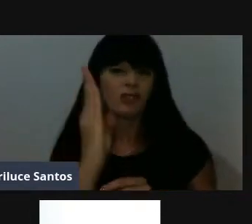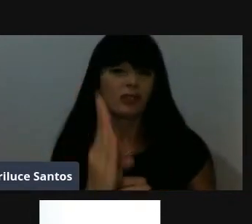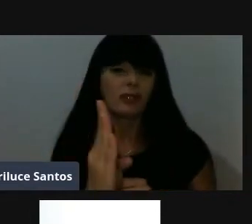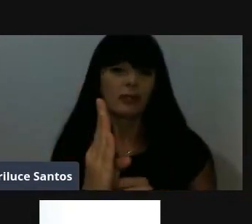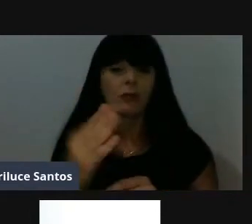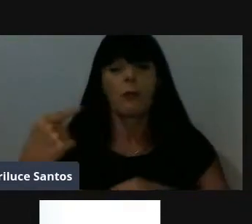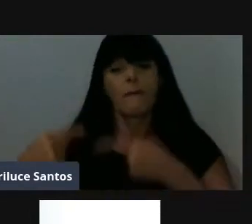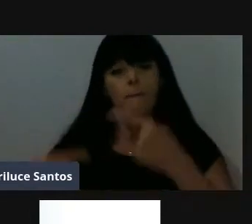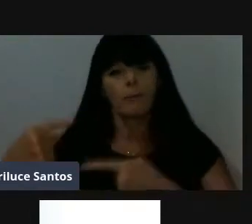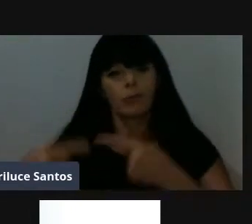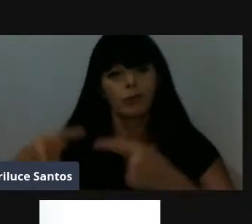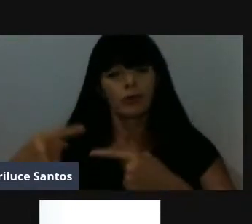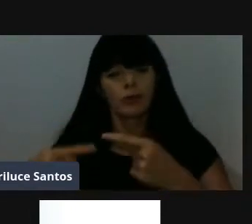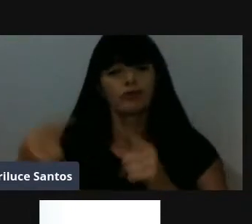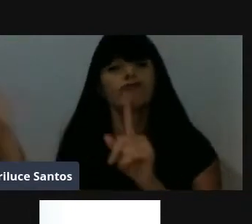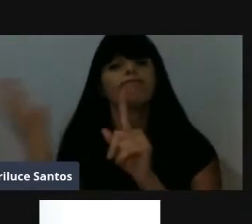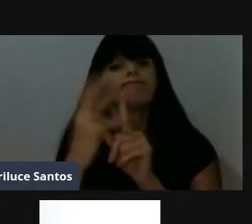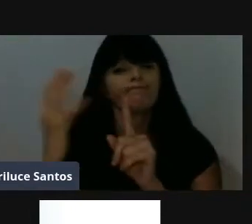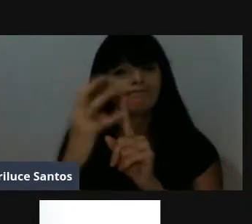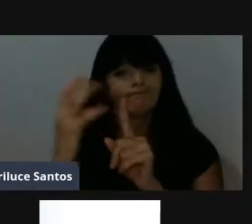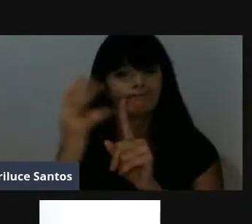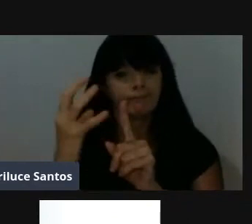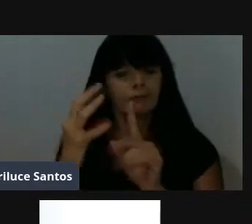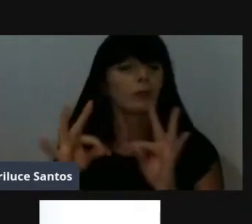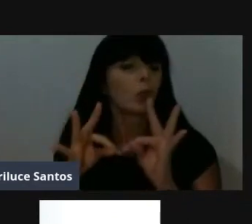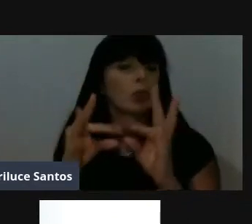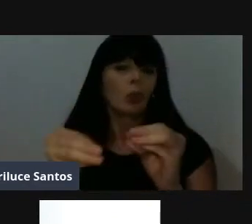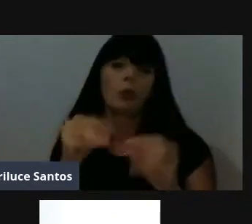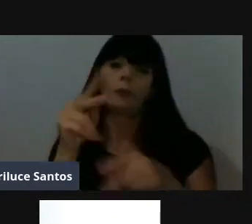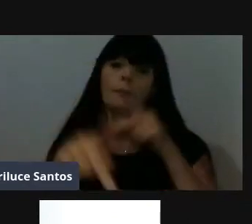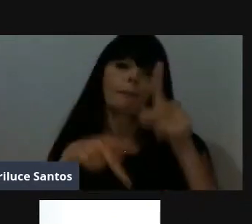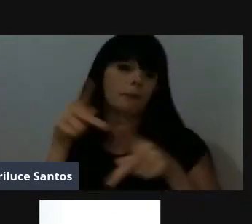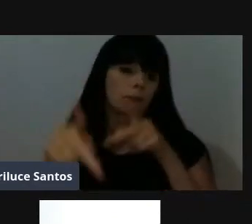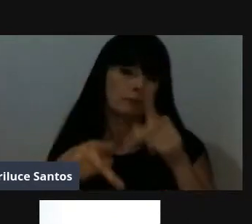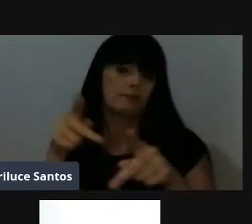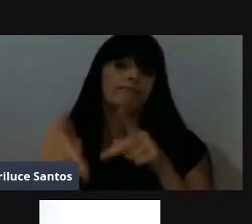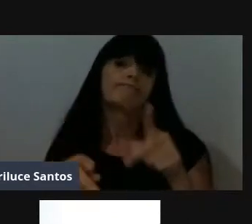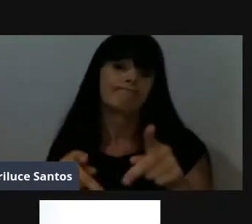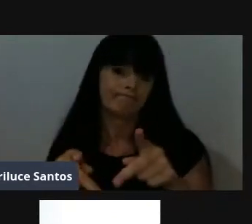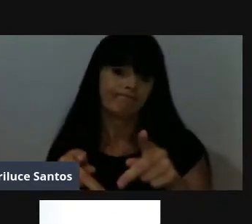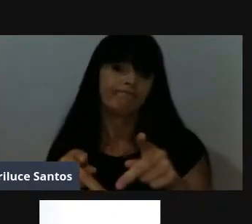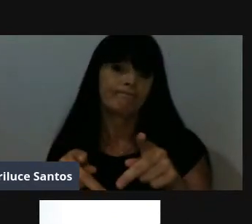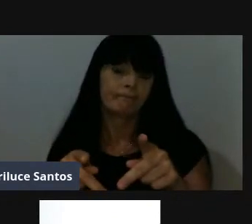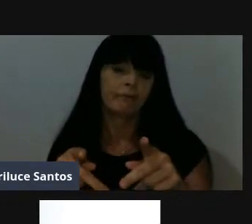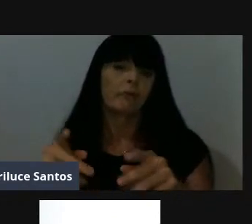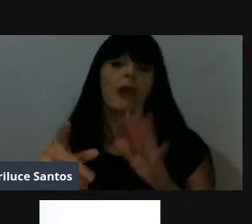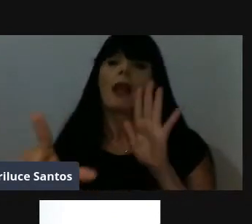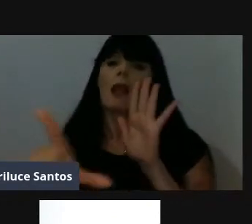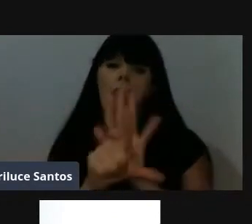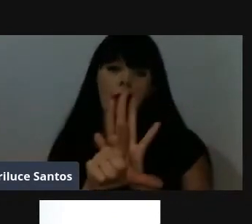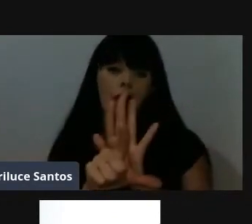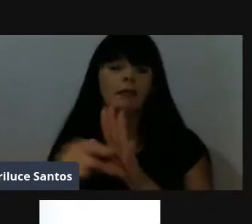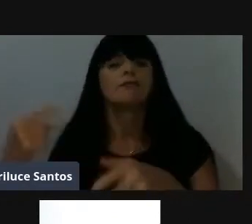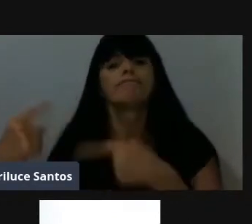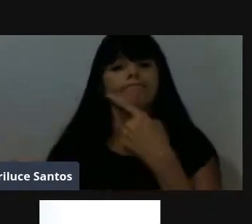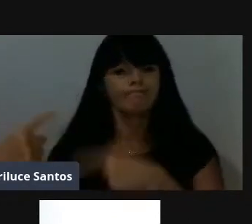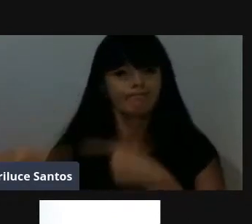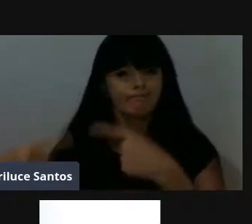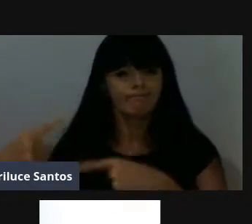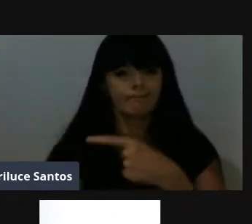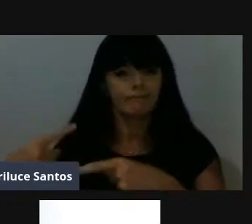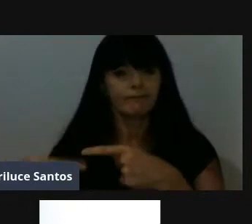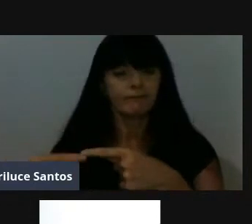diretamente ou indiretamente a política, ela afeta a vida de toda a população, queira sim ou queira não,